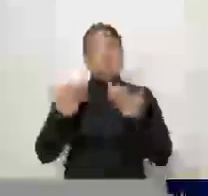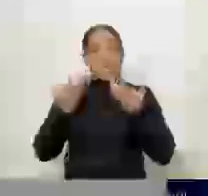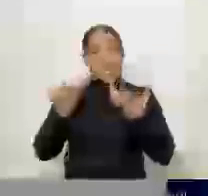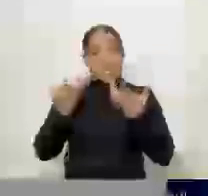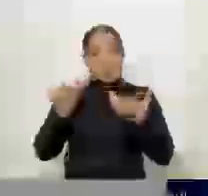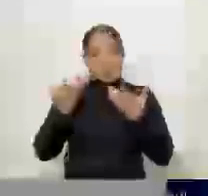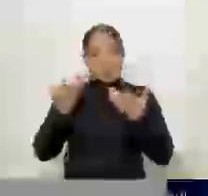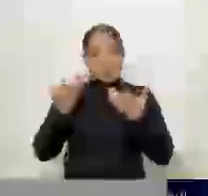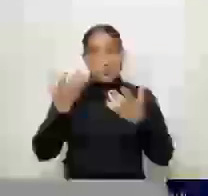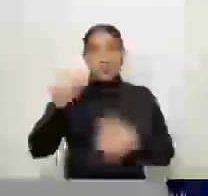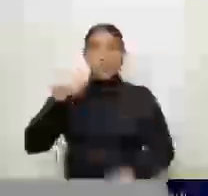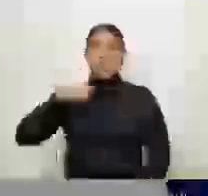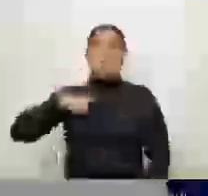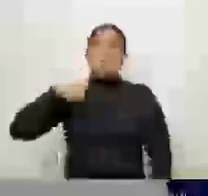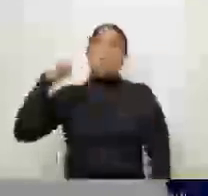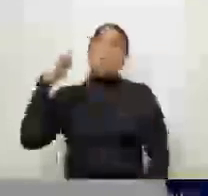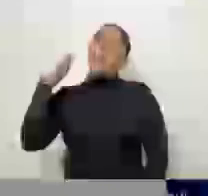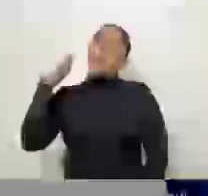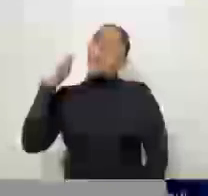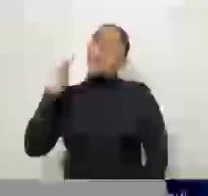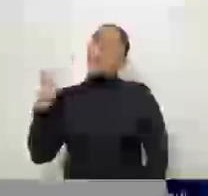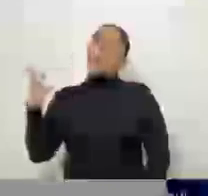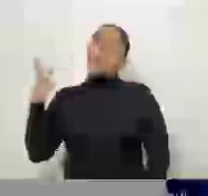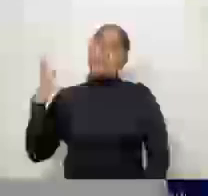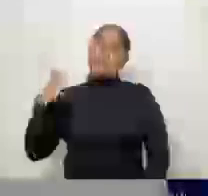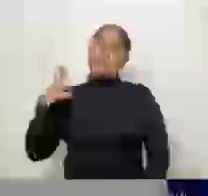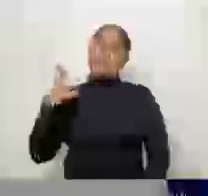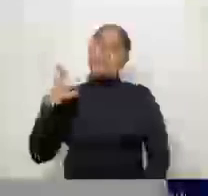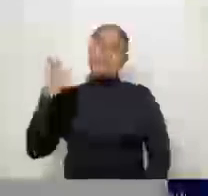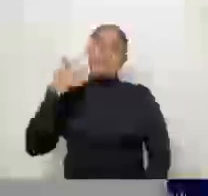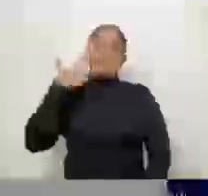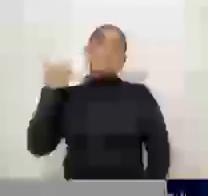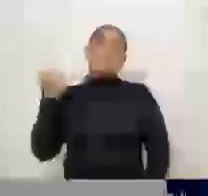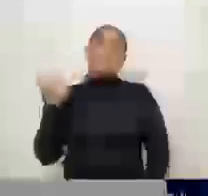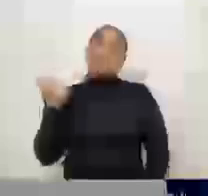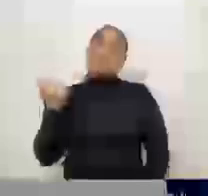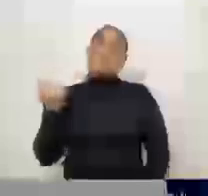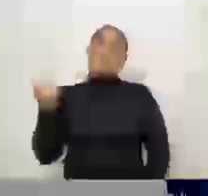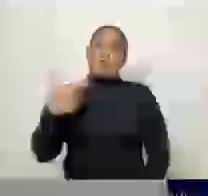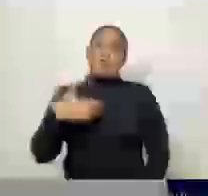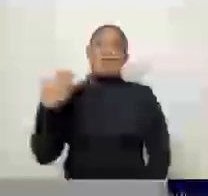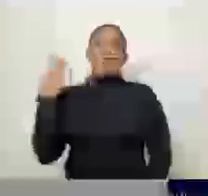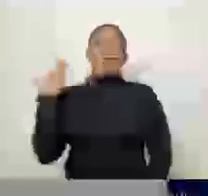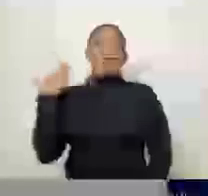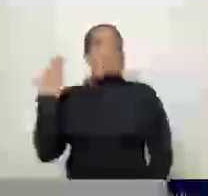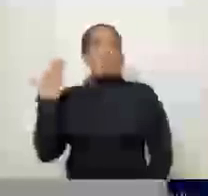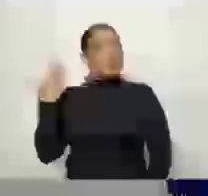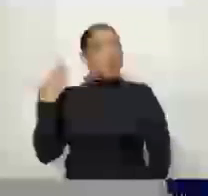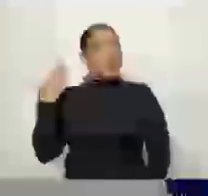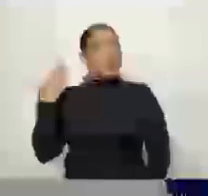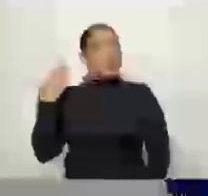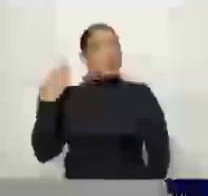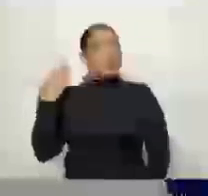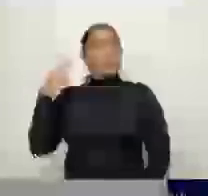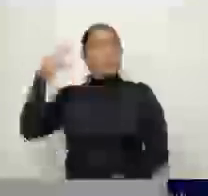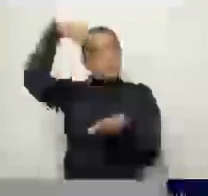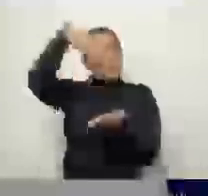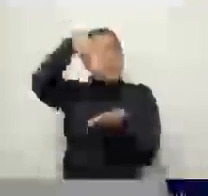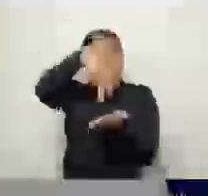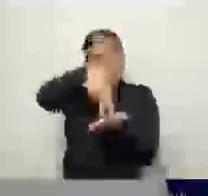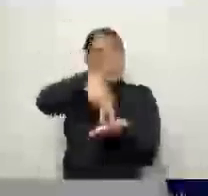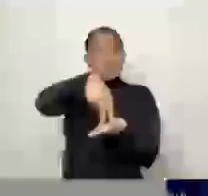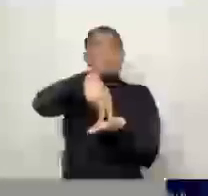E eu comecei a fazer visitas ao governo do Estado, conversando com muitas pessoas,